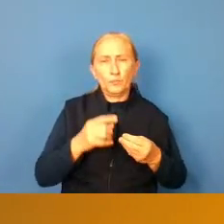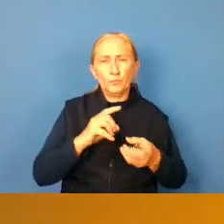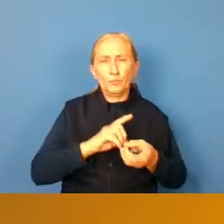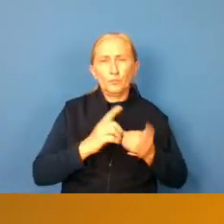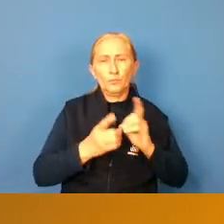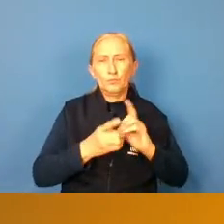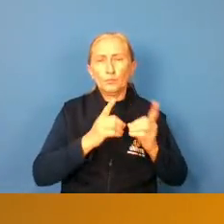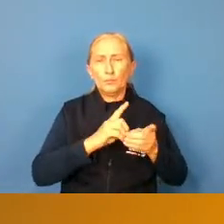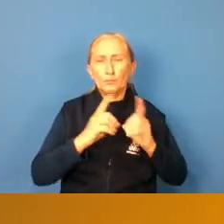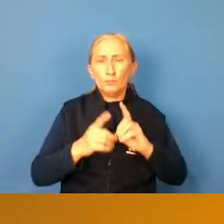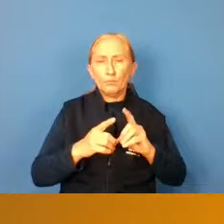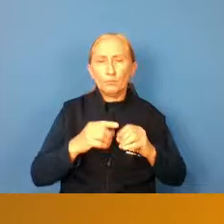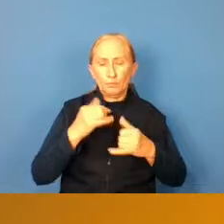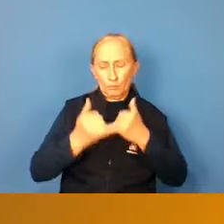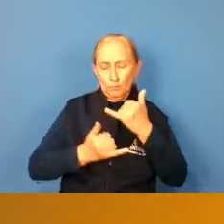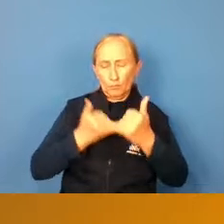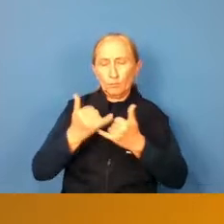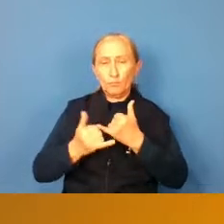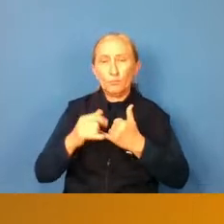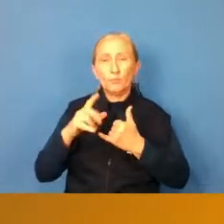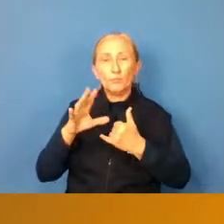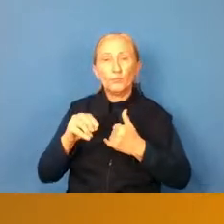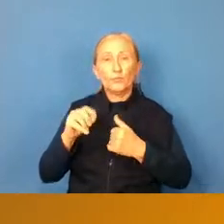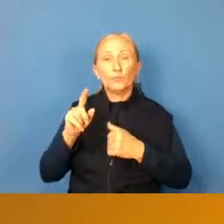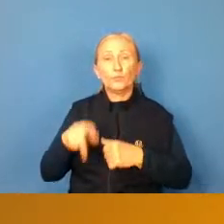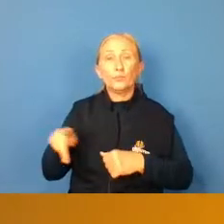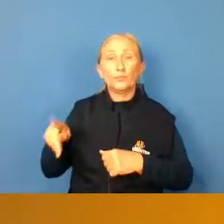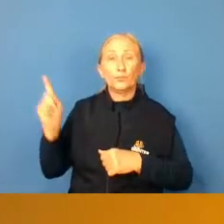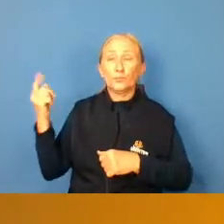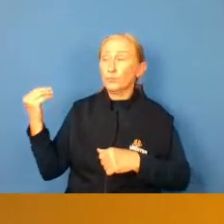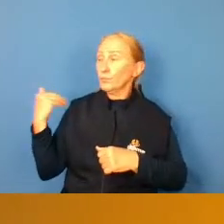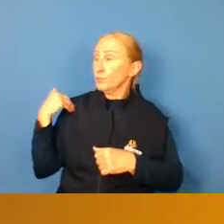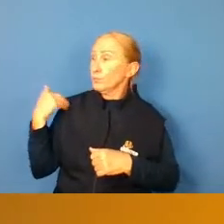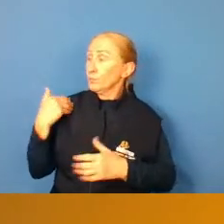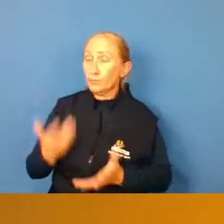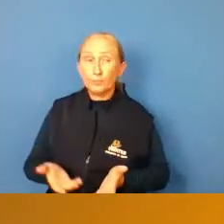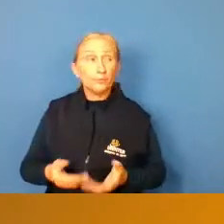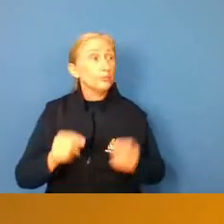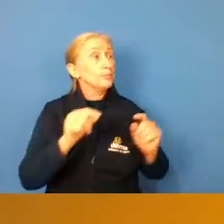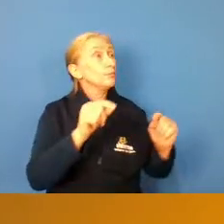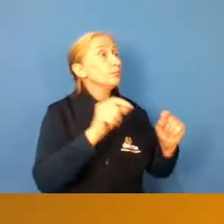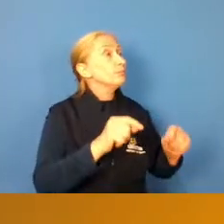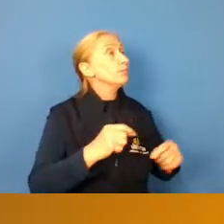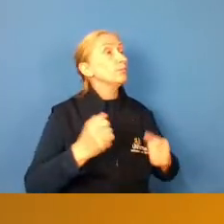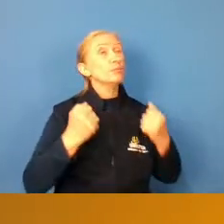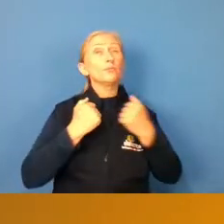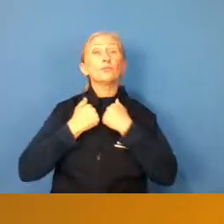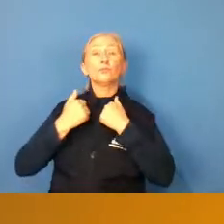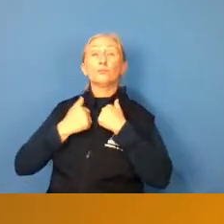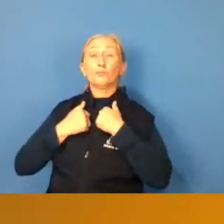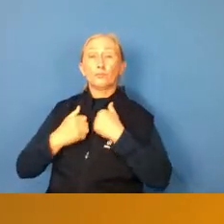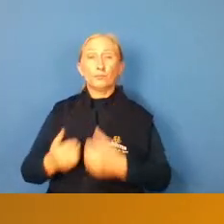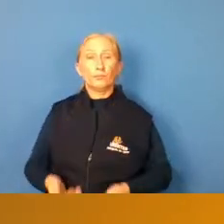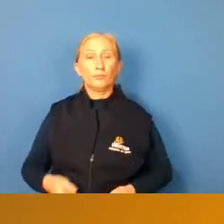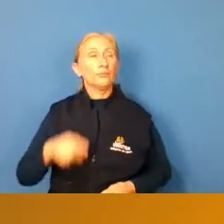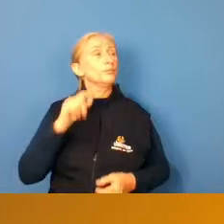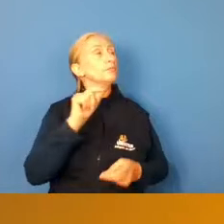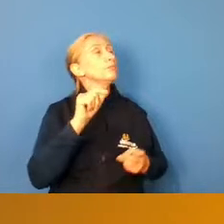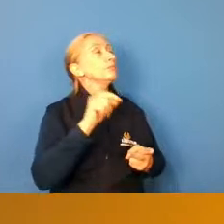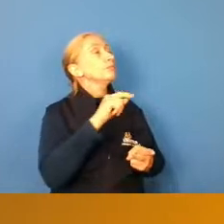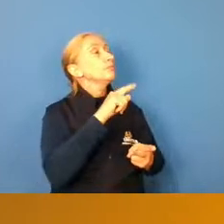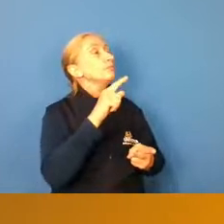parte mais lúdica o professor ia lá e perguntava quem aqui é goleiro quem aqui é zagueiro